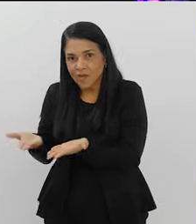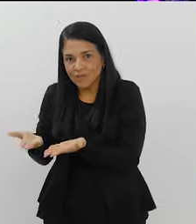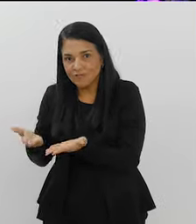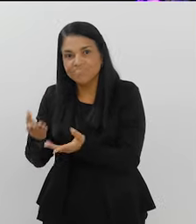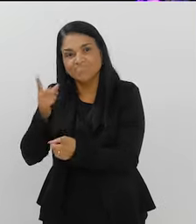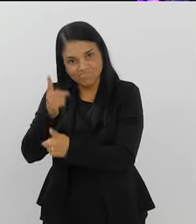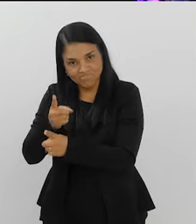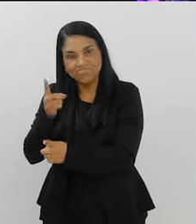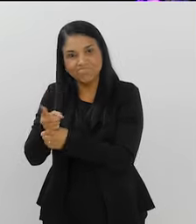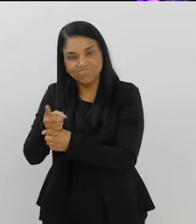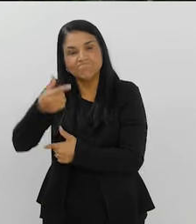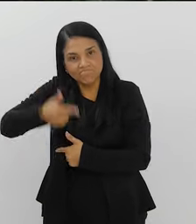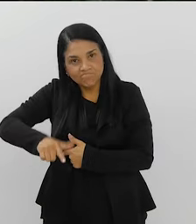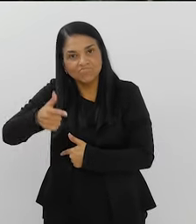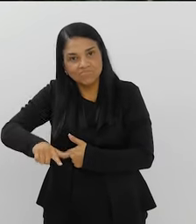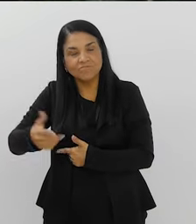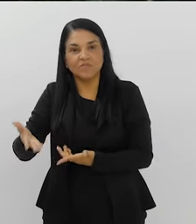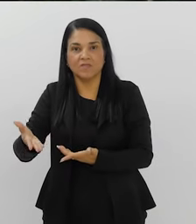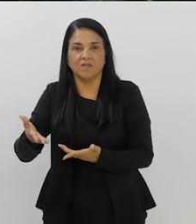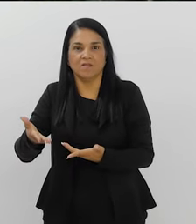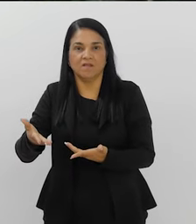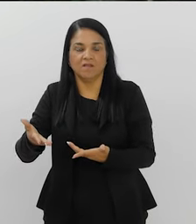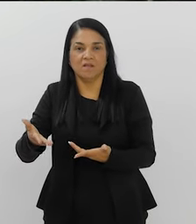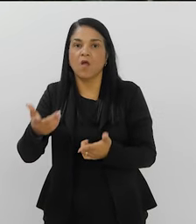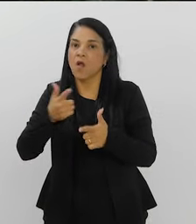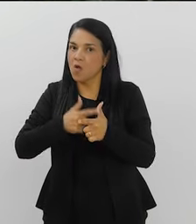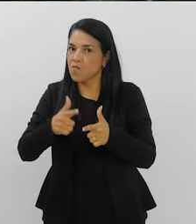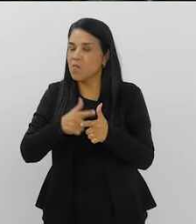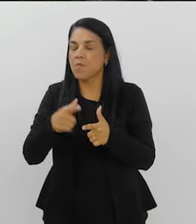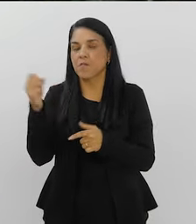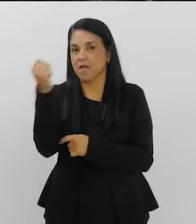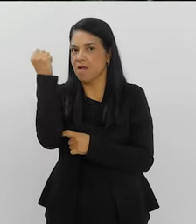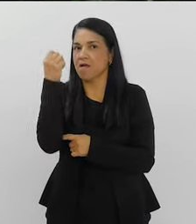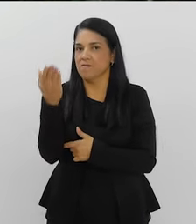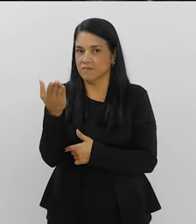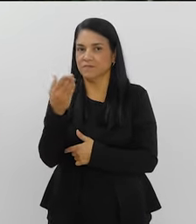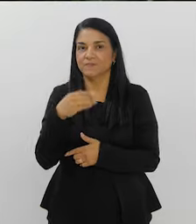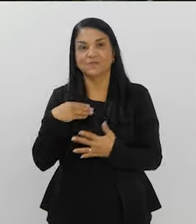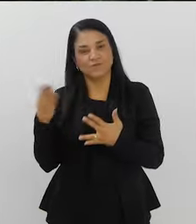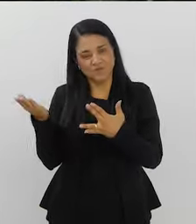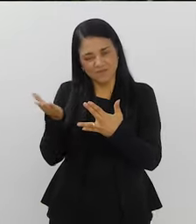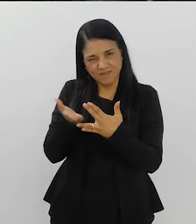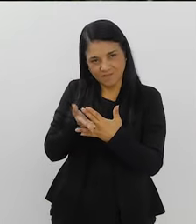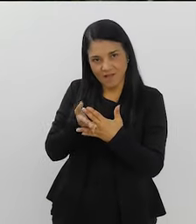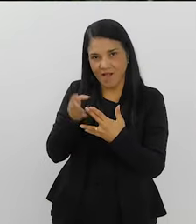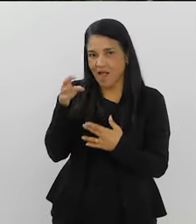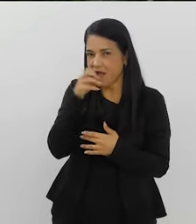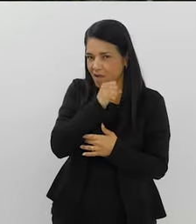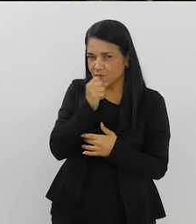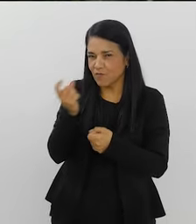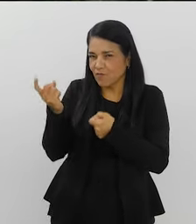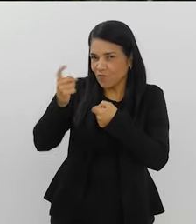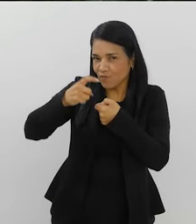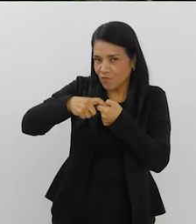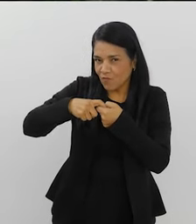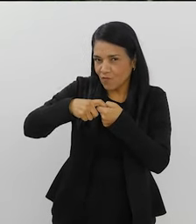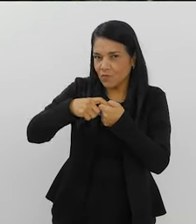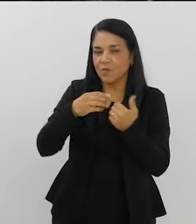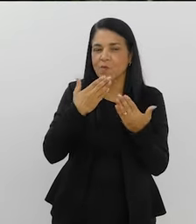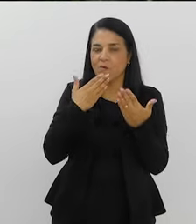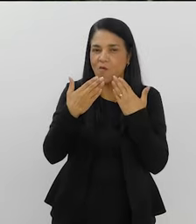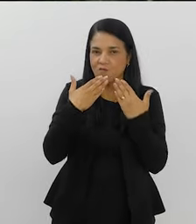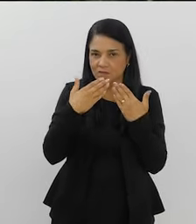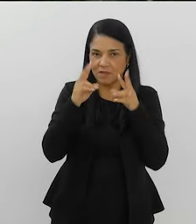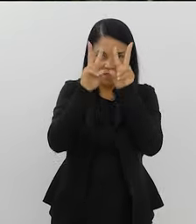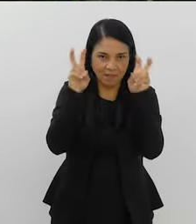não gostaria que sim, mas, possivelmente, continuará conosco. Entendi. Gente, eu vou fazer um intervalo rapidinho. A gente